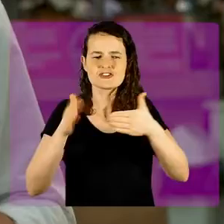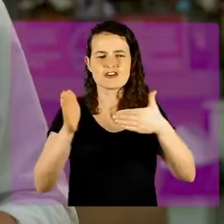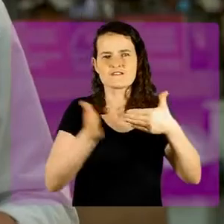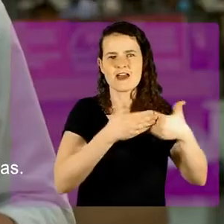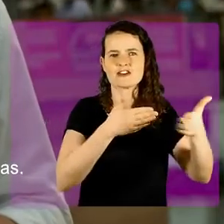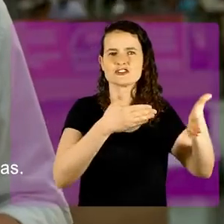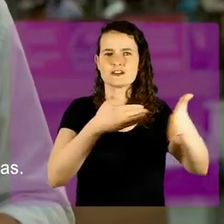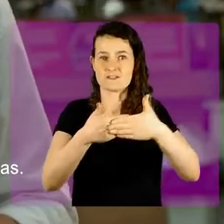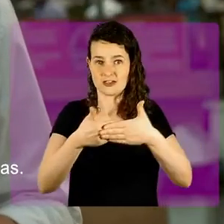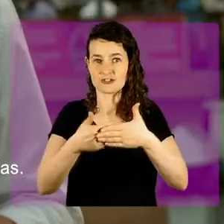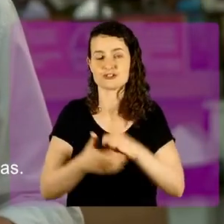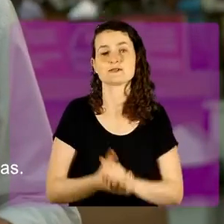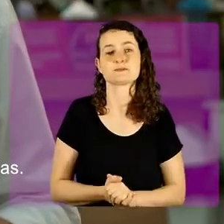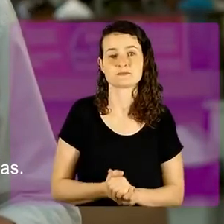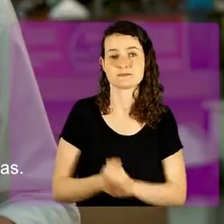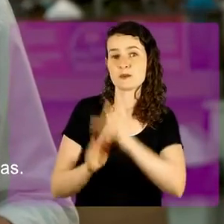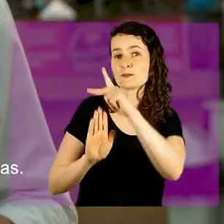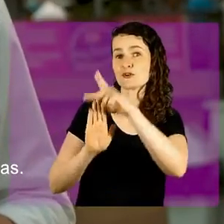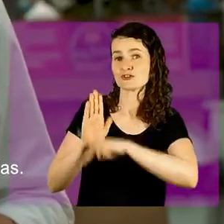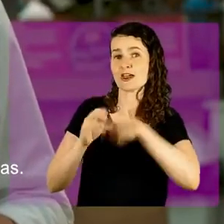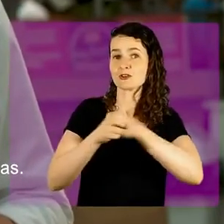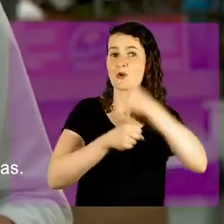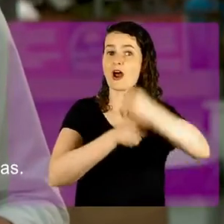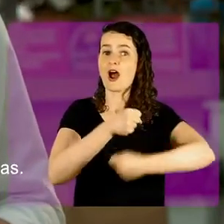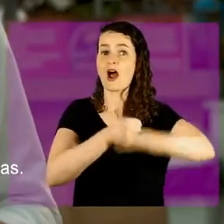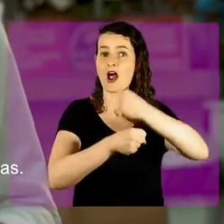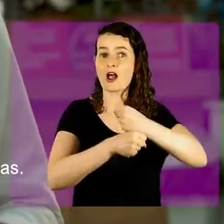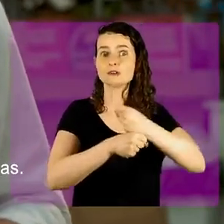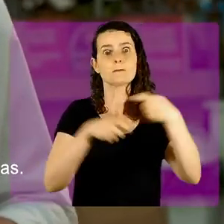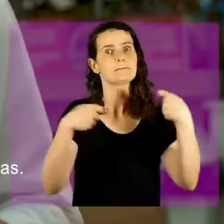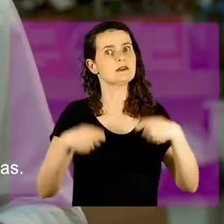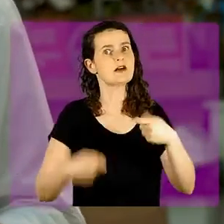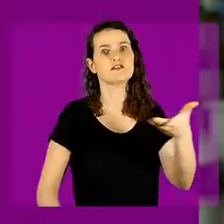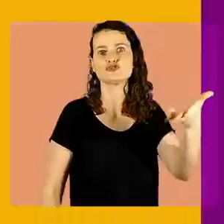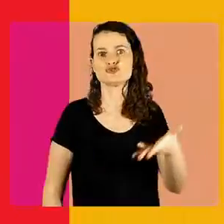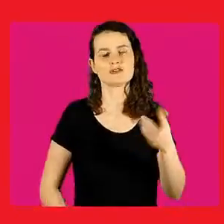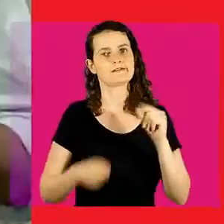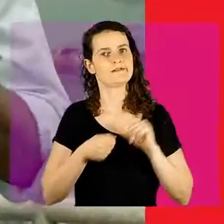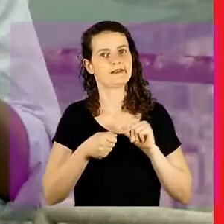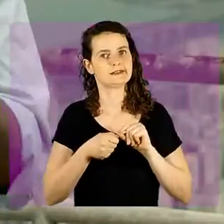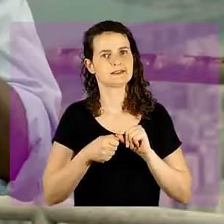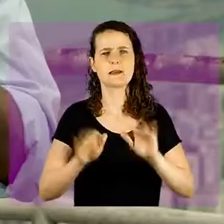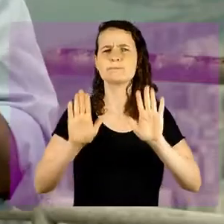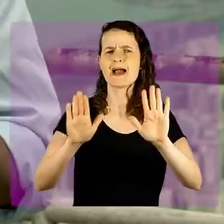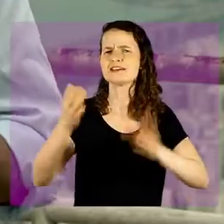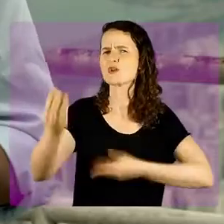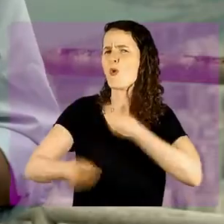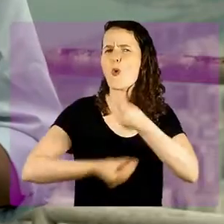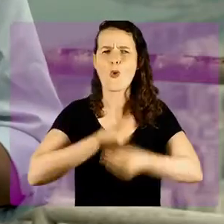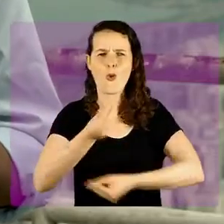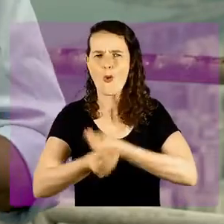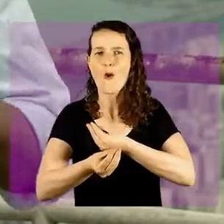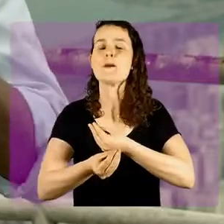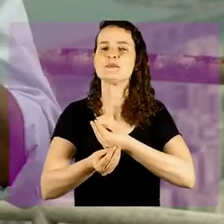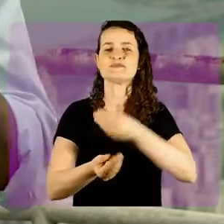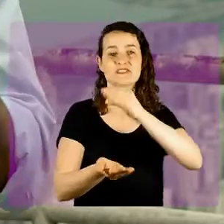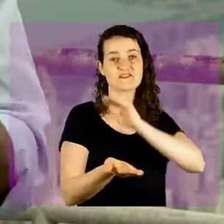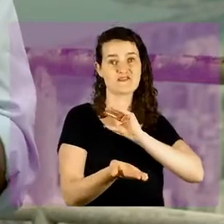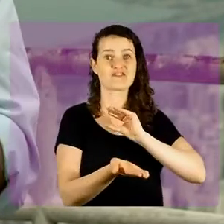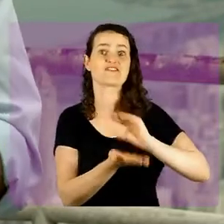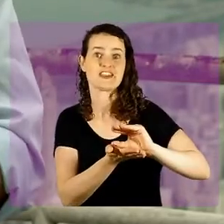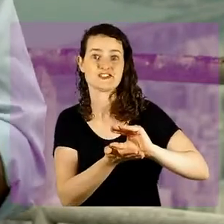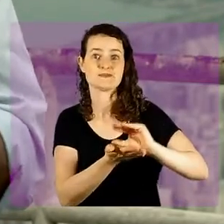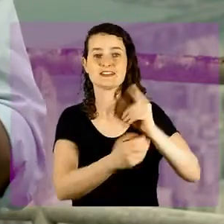portas. Medidas, aliás, que já deveriam estar sendo tomadas. E como faremos isso? Com